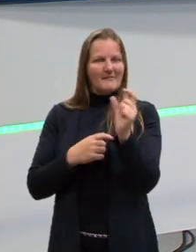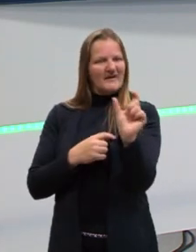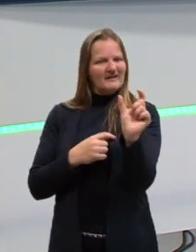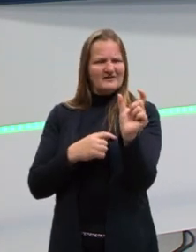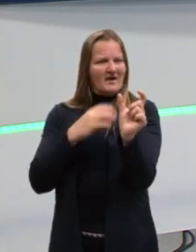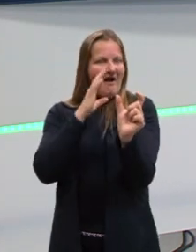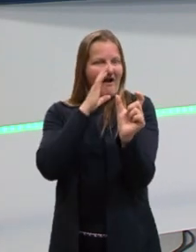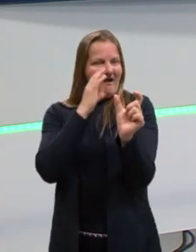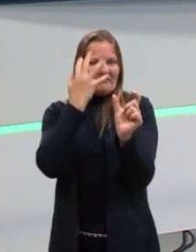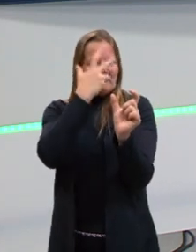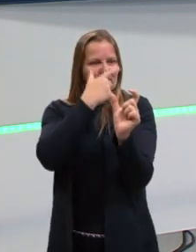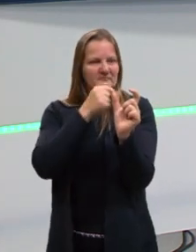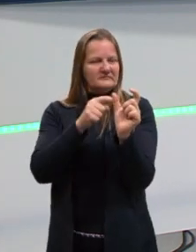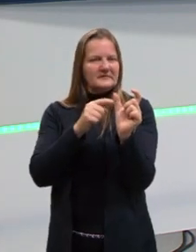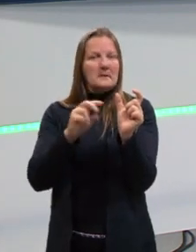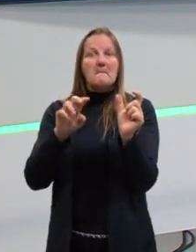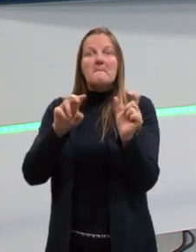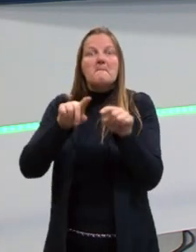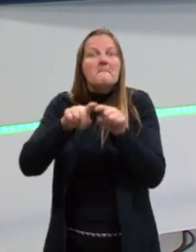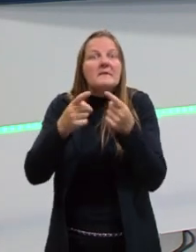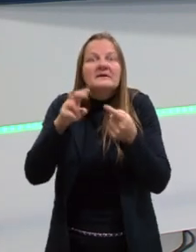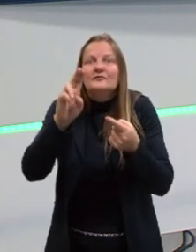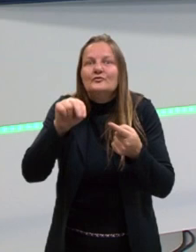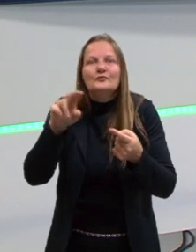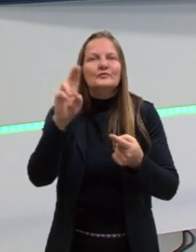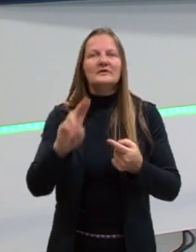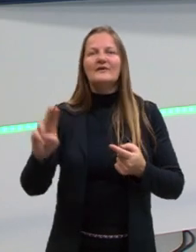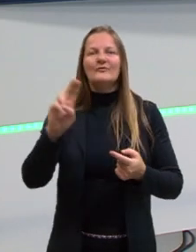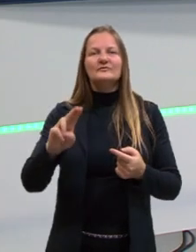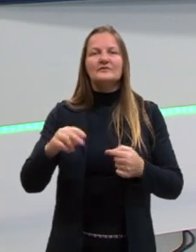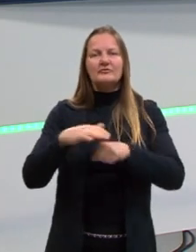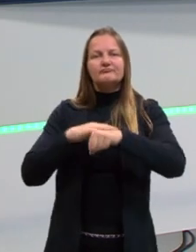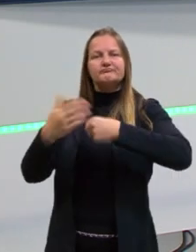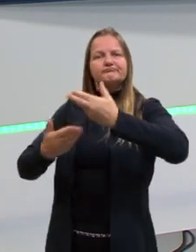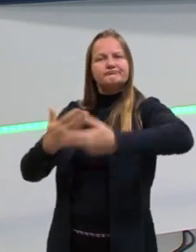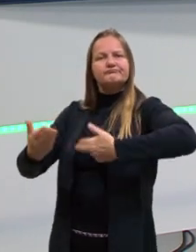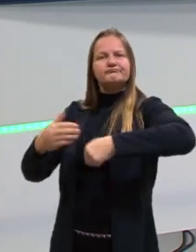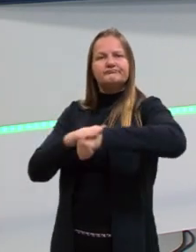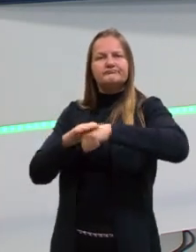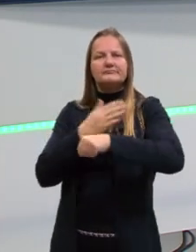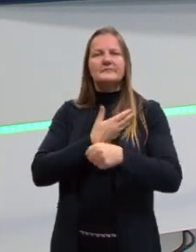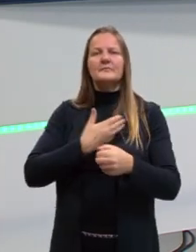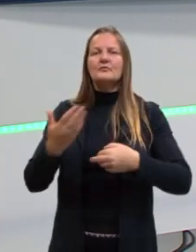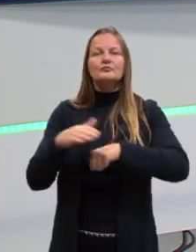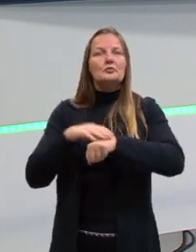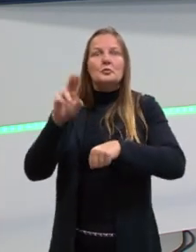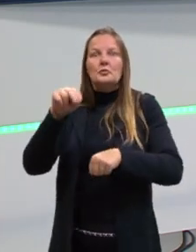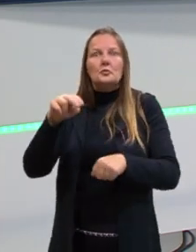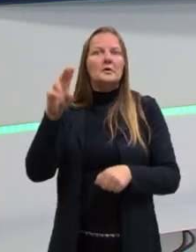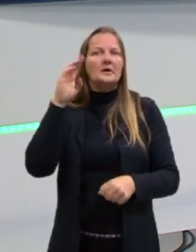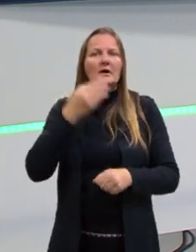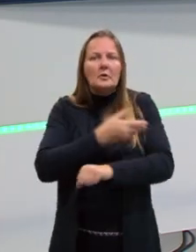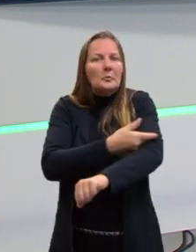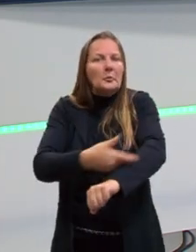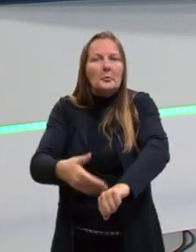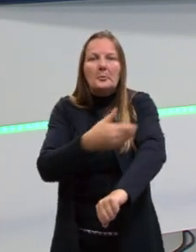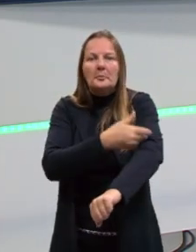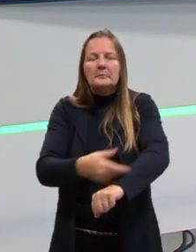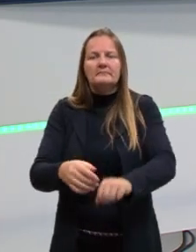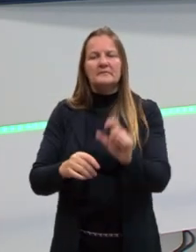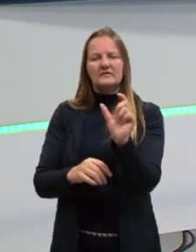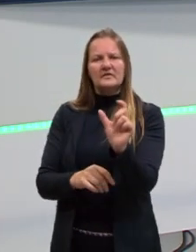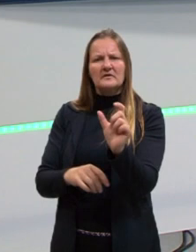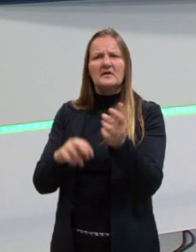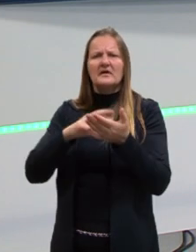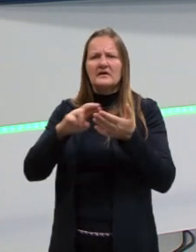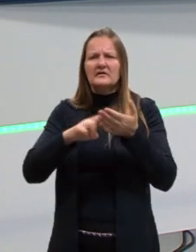uso corriqueiramente. Eu estou falando normal, no cotidiano, e eu não costumo usar essa palavra. Mas eu já vi essa palavra